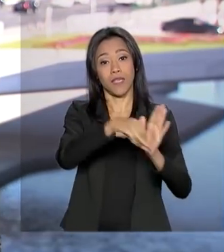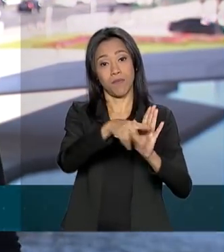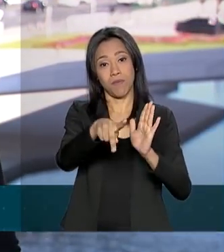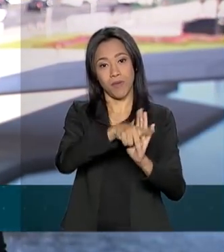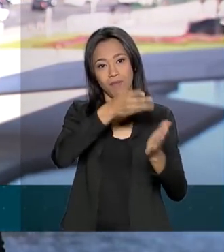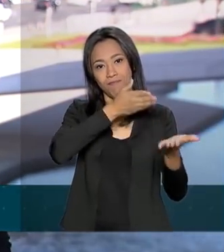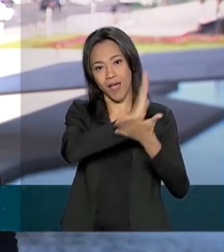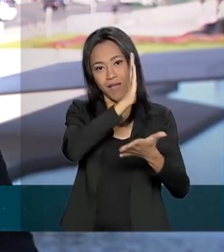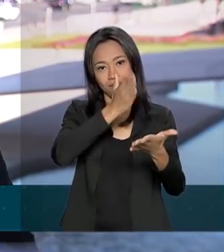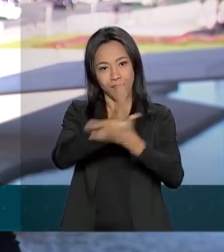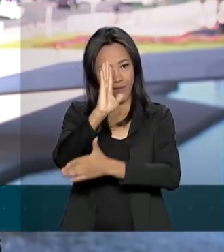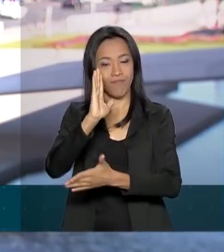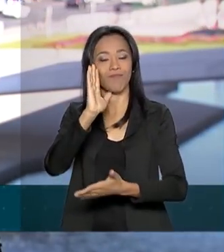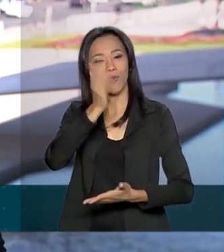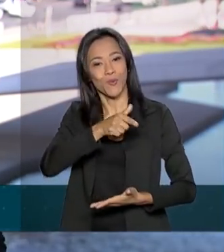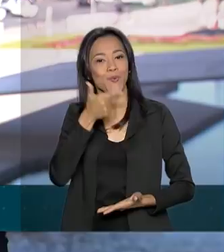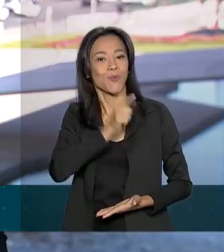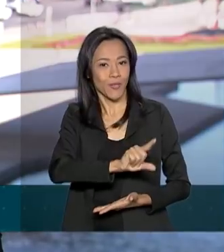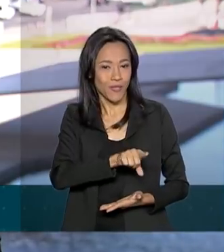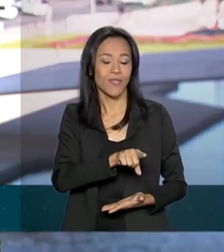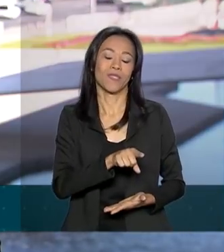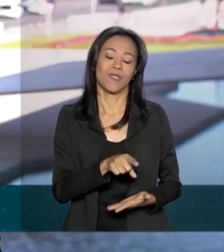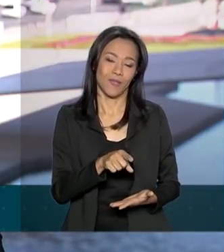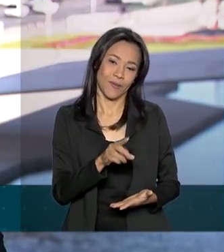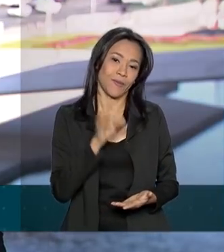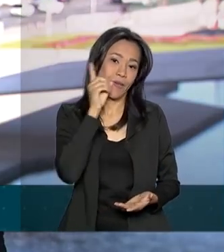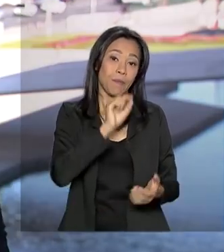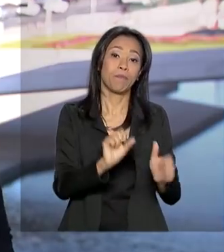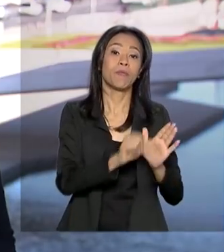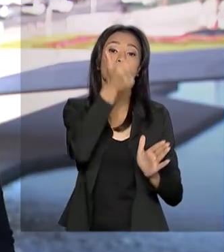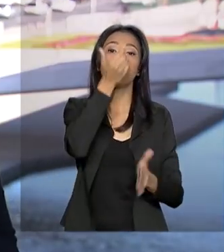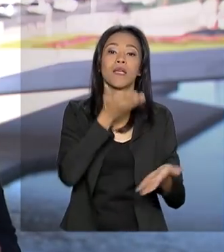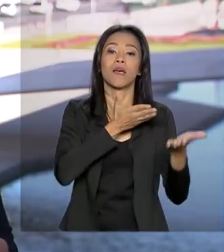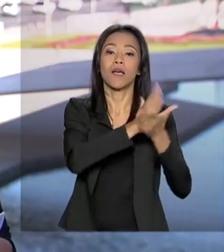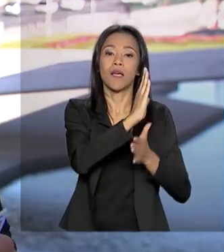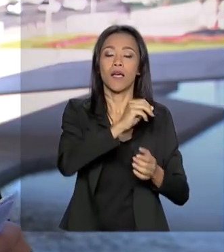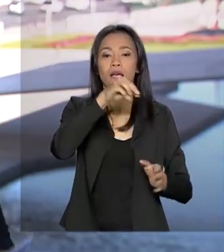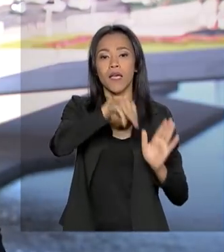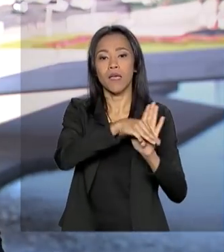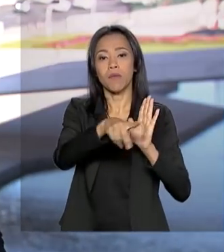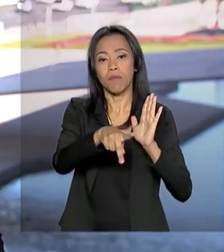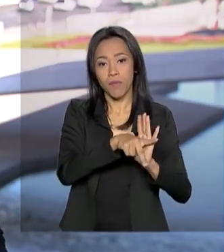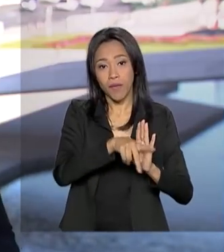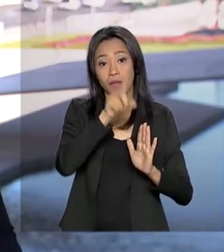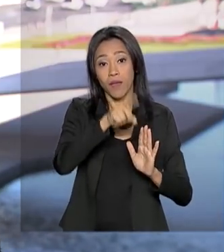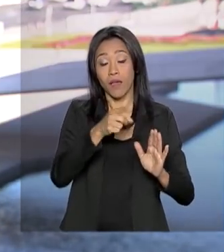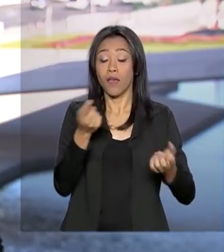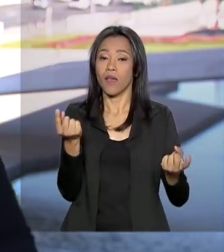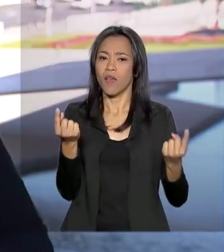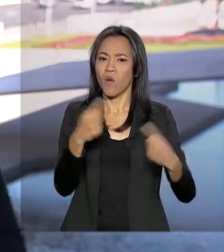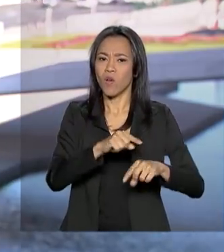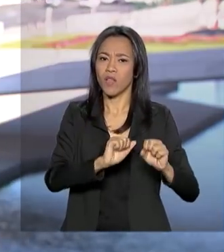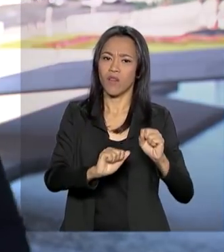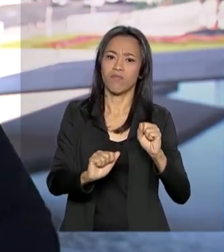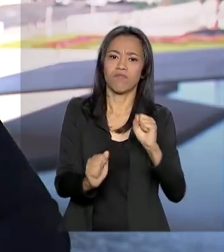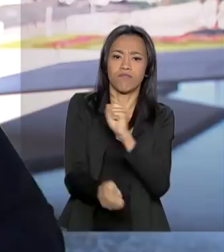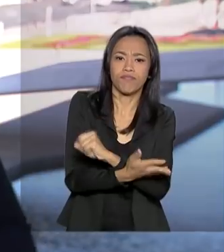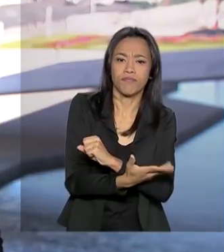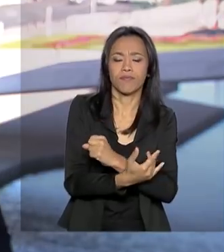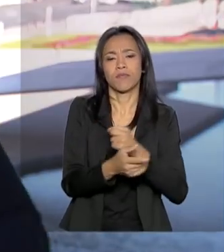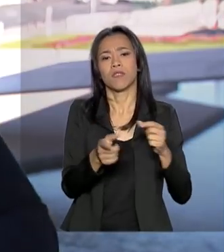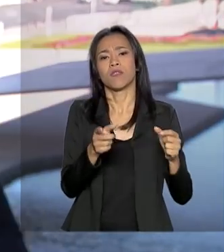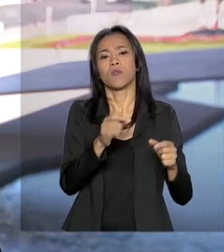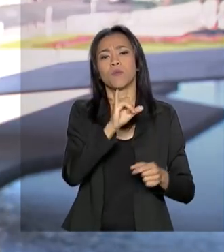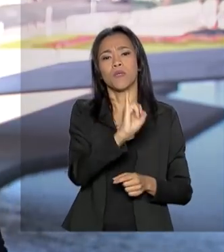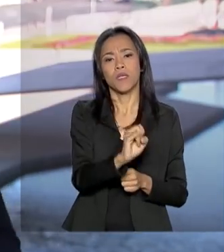aprovadas, então, pelos deputados. A primeira a ser votada foi a MP antifraude do INSS, né? Que